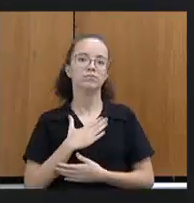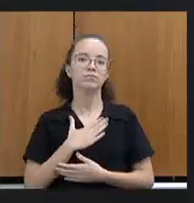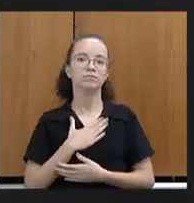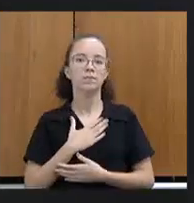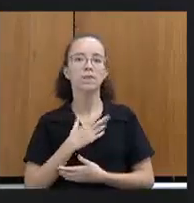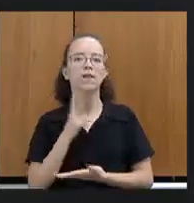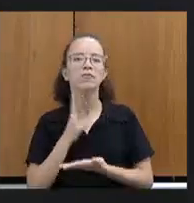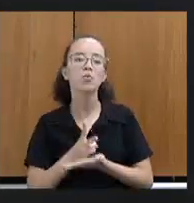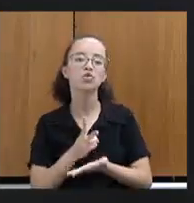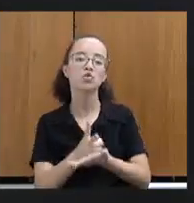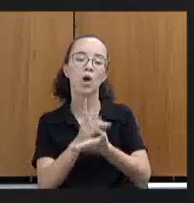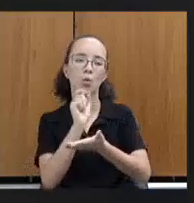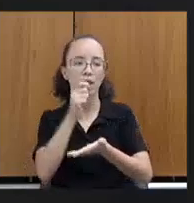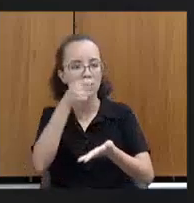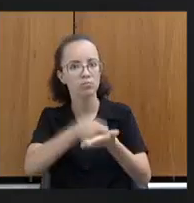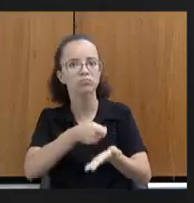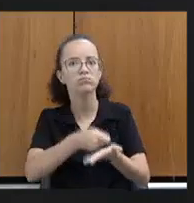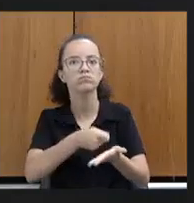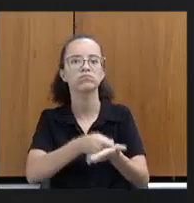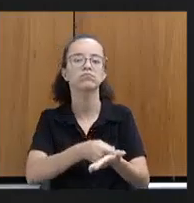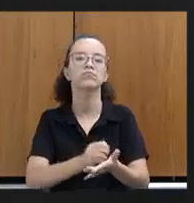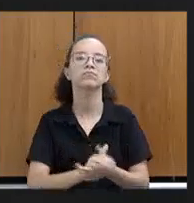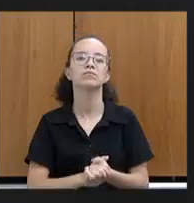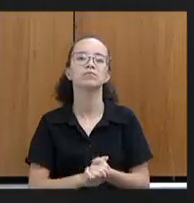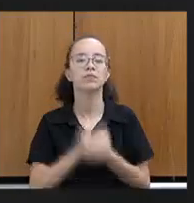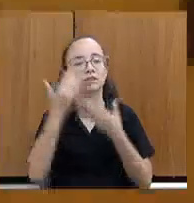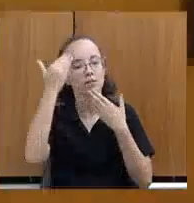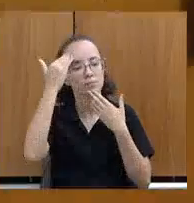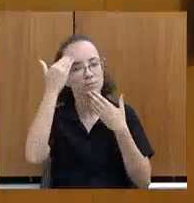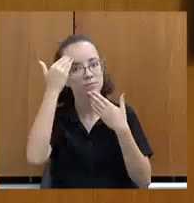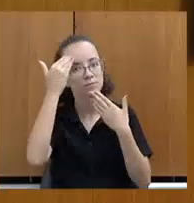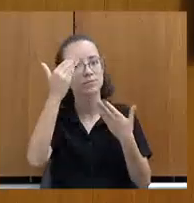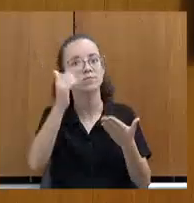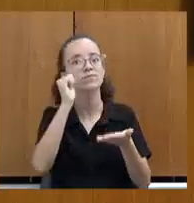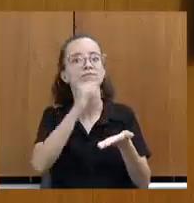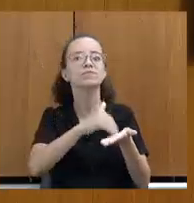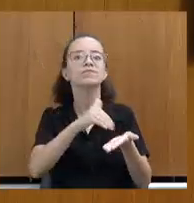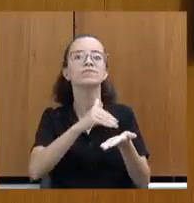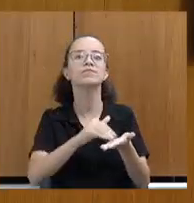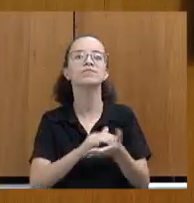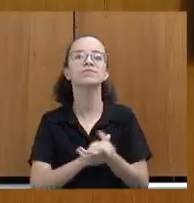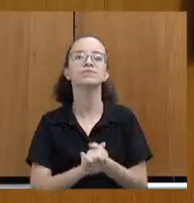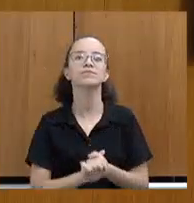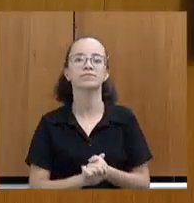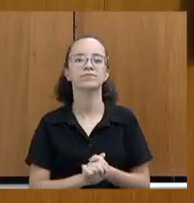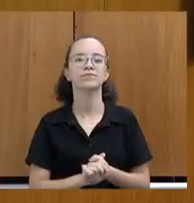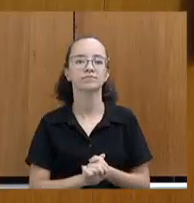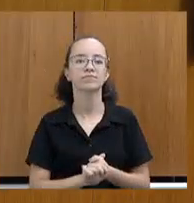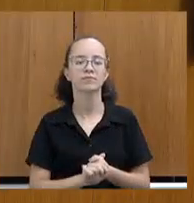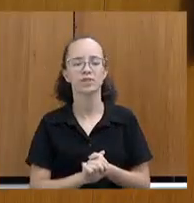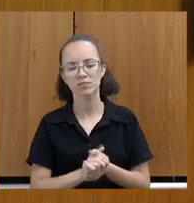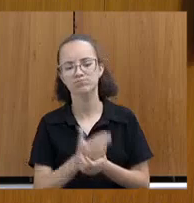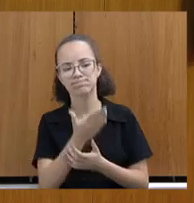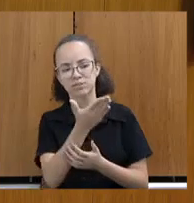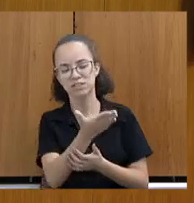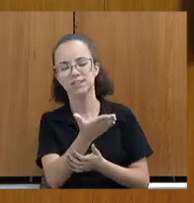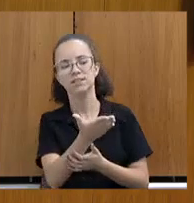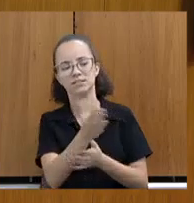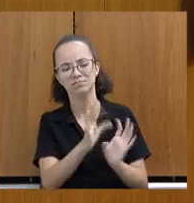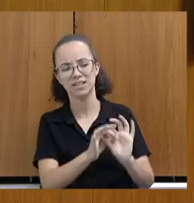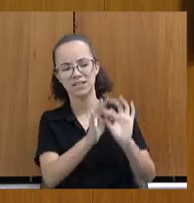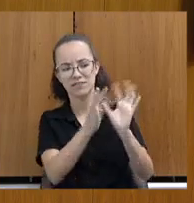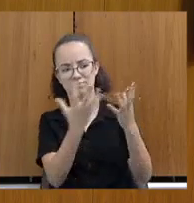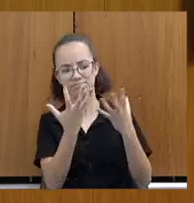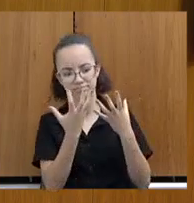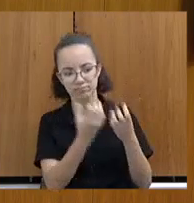continuar cobrando e agradeço também, secretária. Acho que está sempre disponível para nos ouvir. Nós